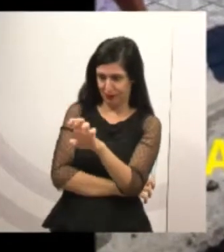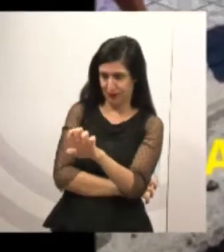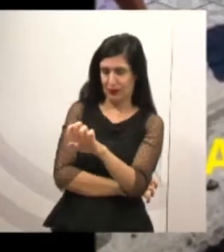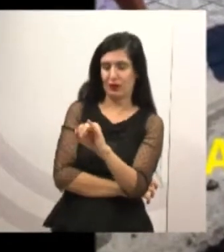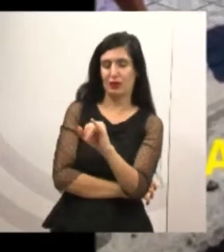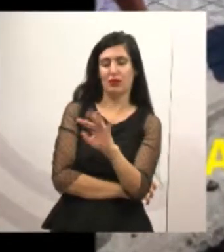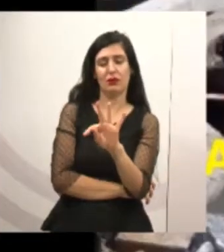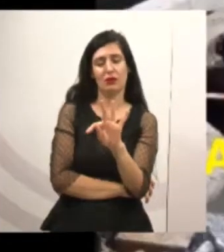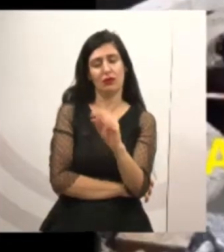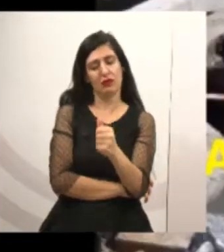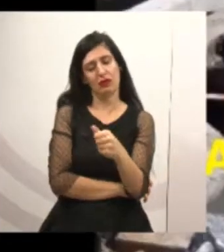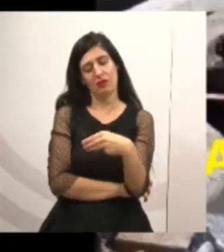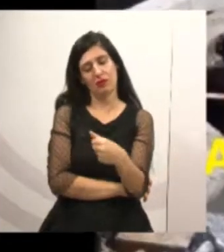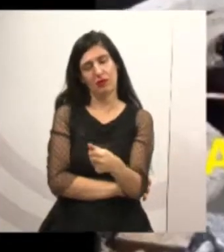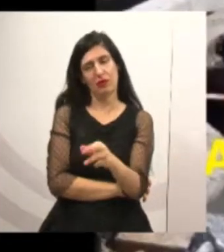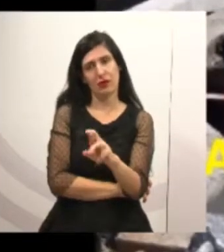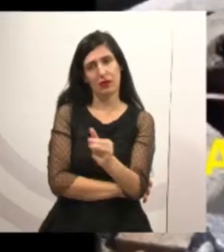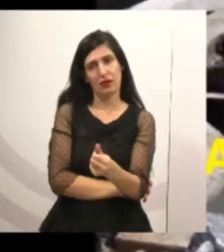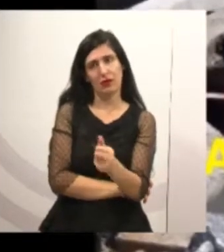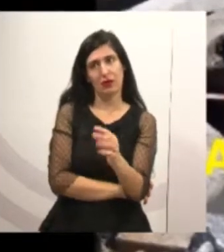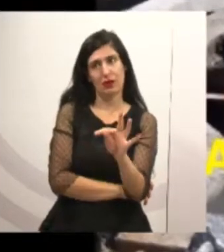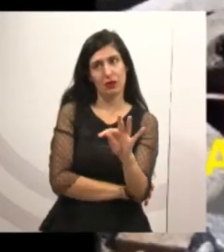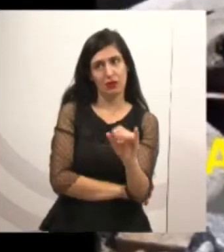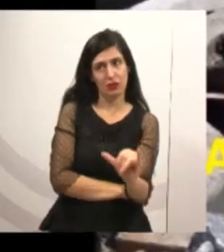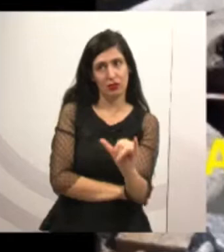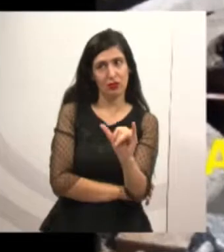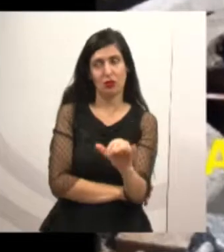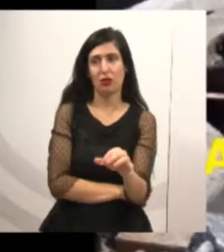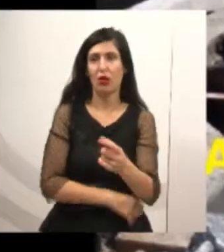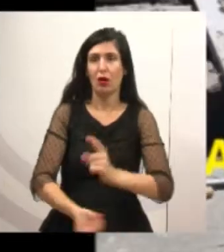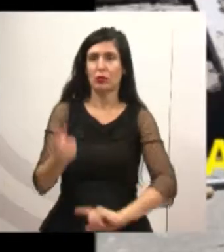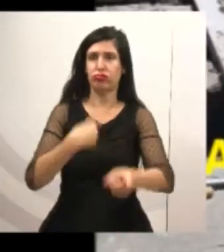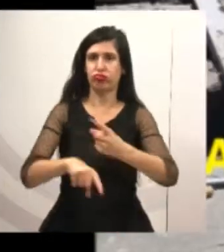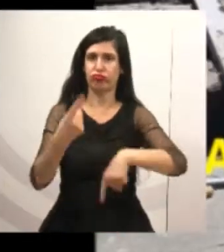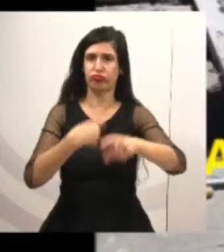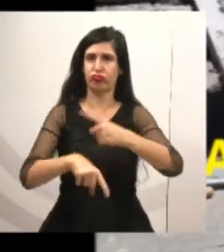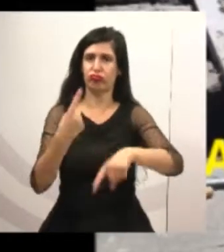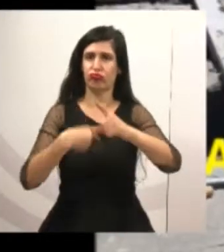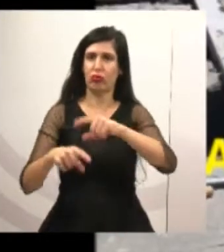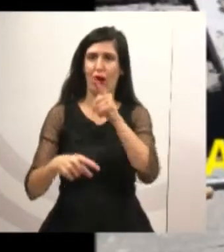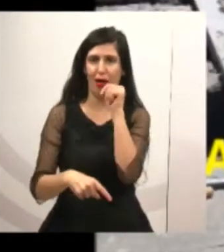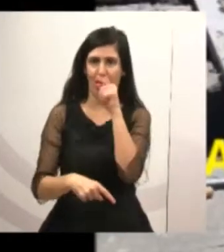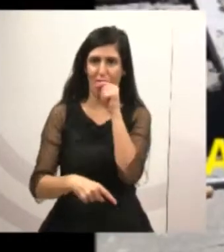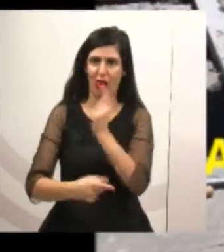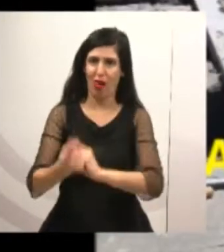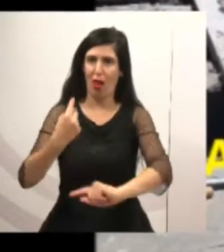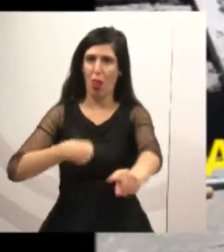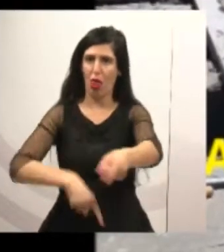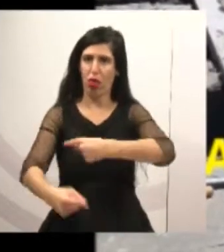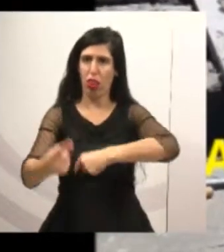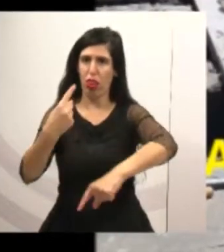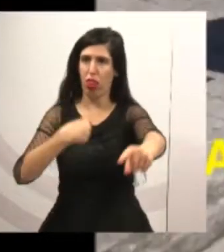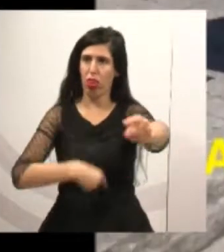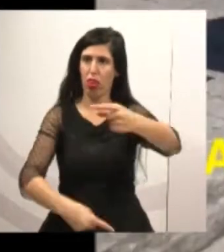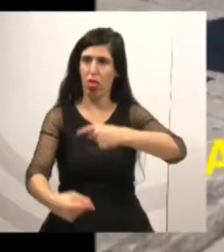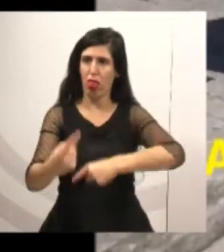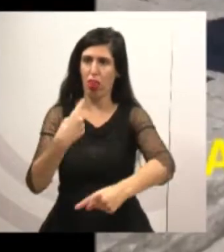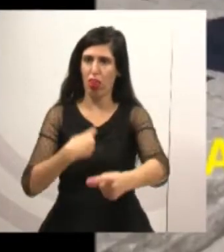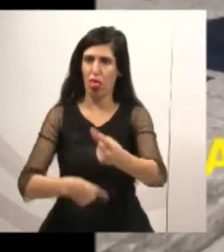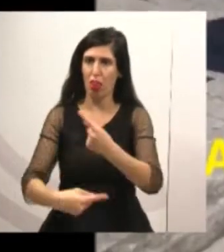de drenagem. É um serviço muito bem executado ali também, que sem dúvida já fez a felicidade daqueles moradores ali